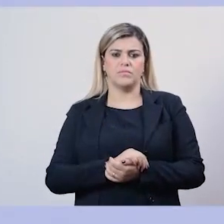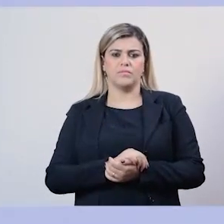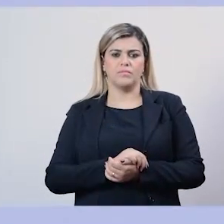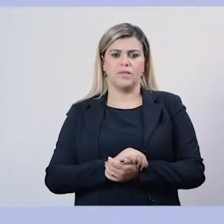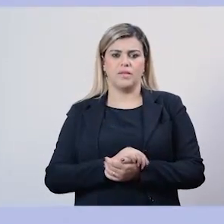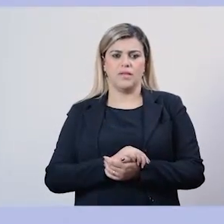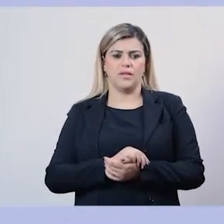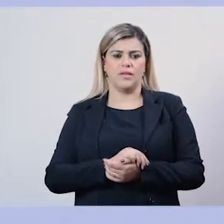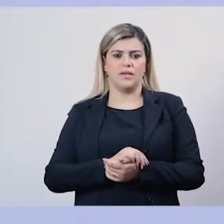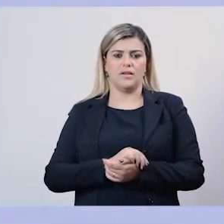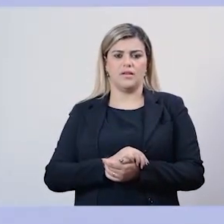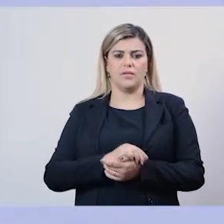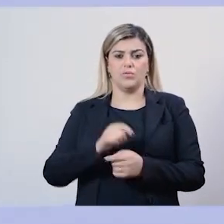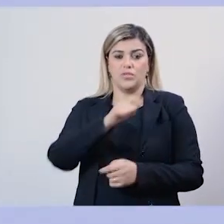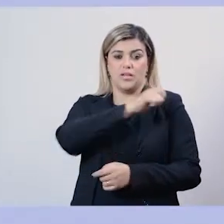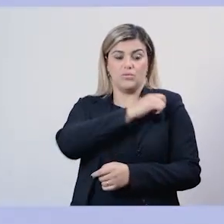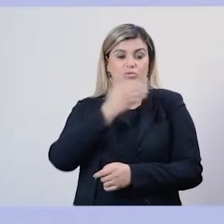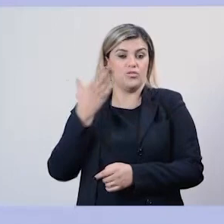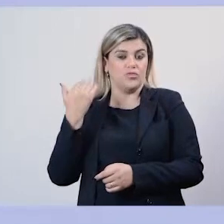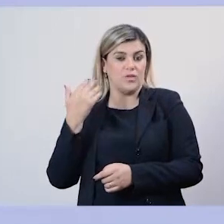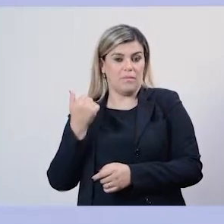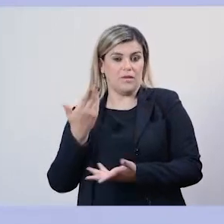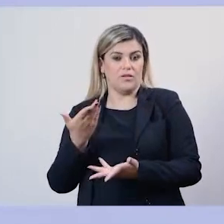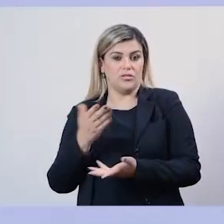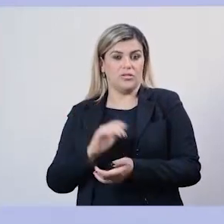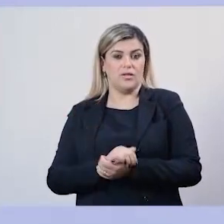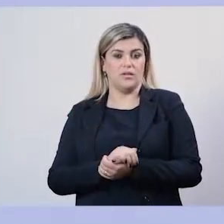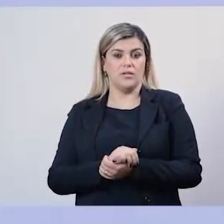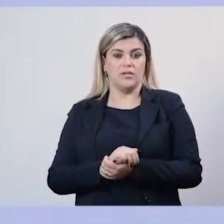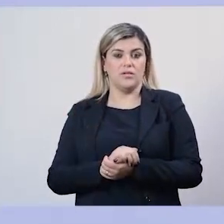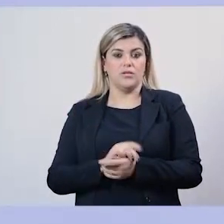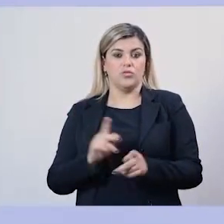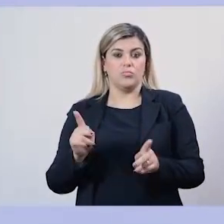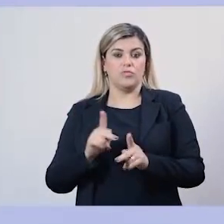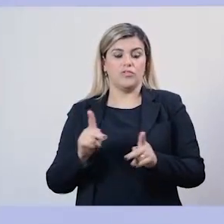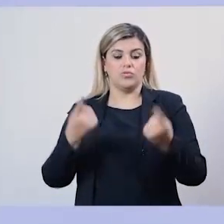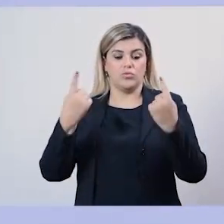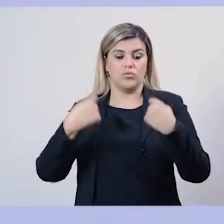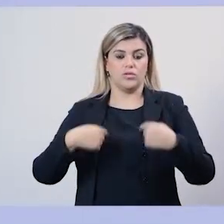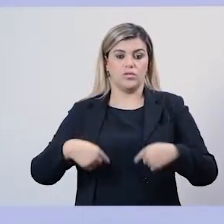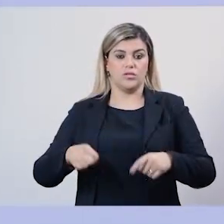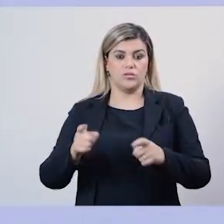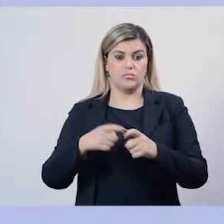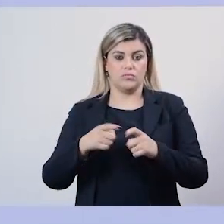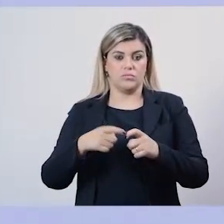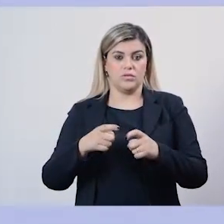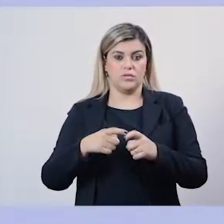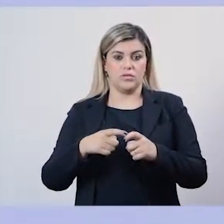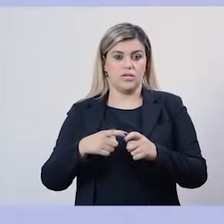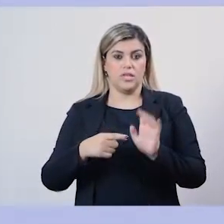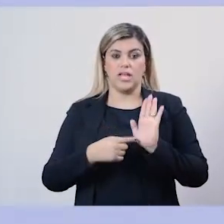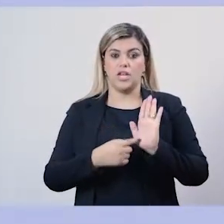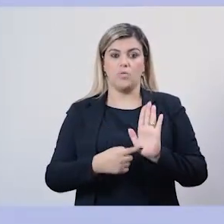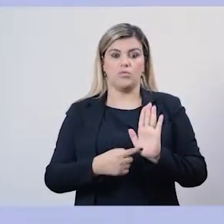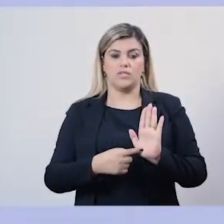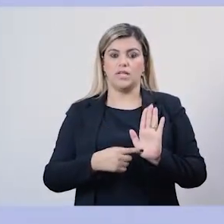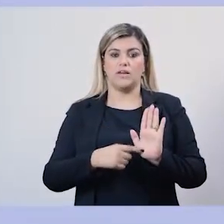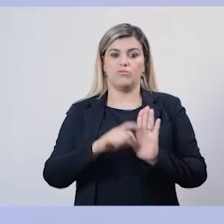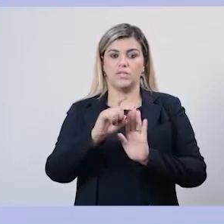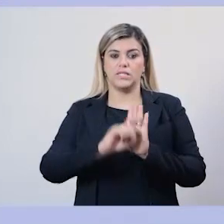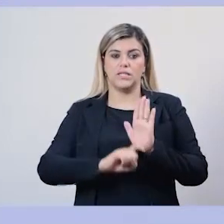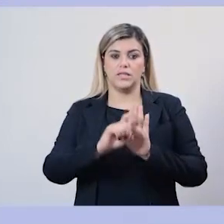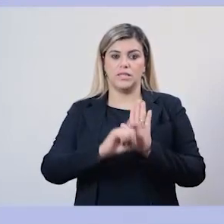movimento que os alunos, ele citou do professor de anatomia que não indicava os textos